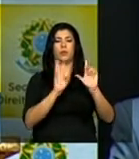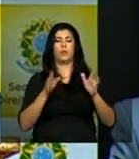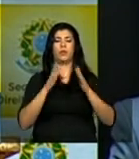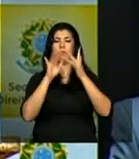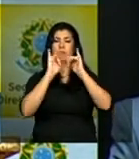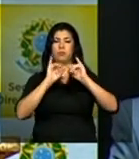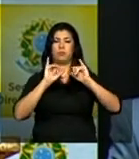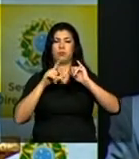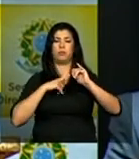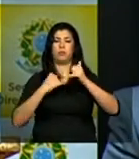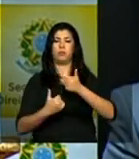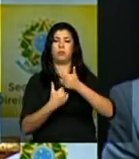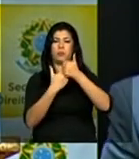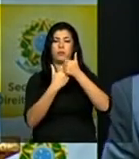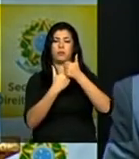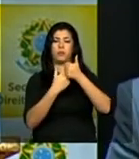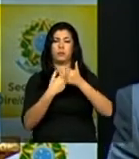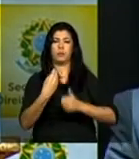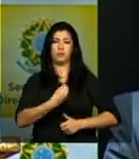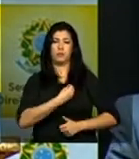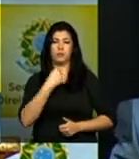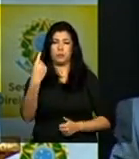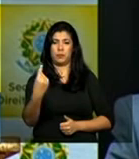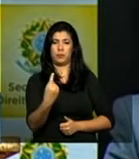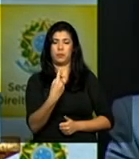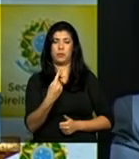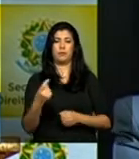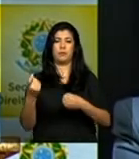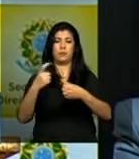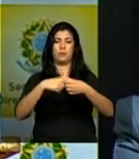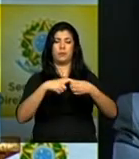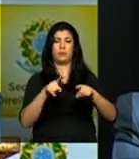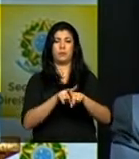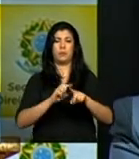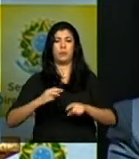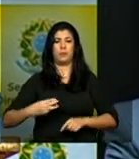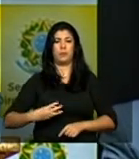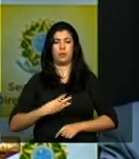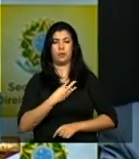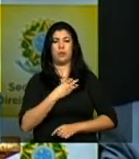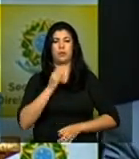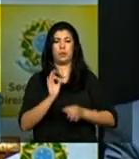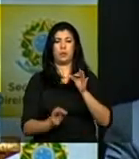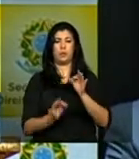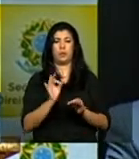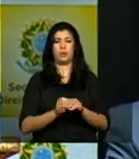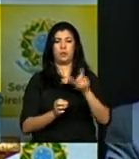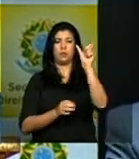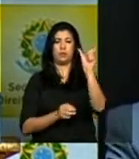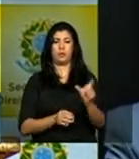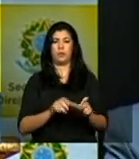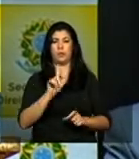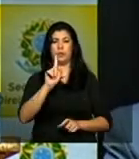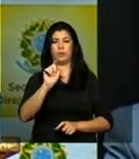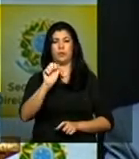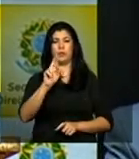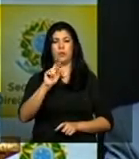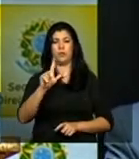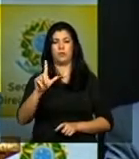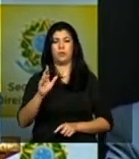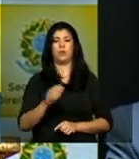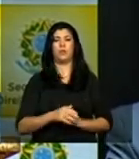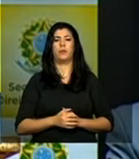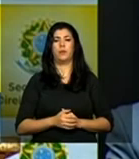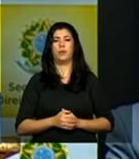disse com a presença e a parceria do Ministério da Justiça na pessoa do Gabriel Carvalho do